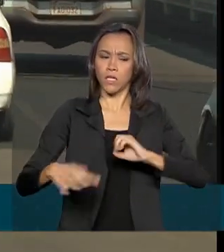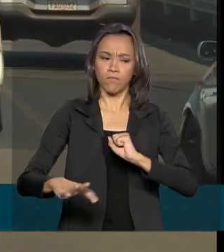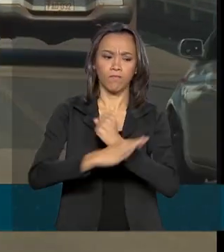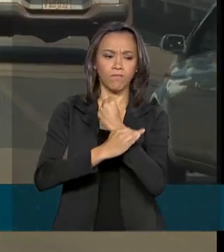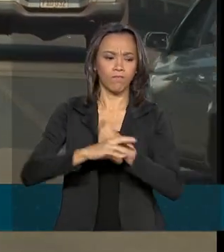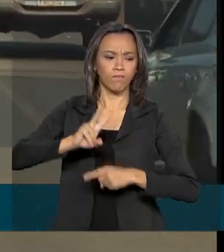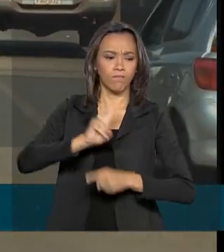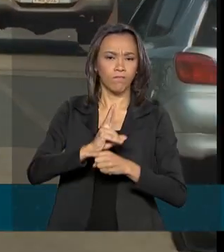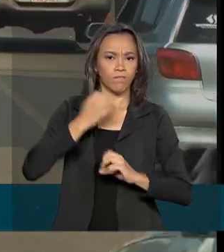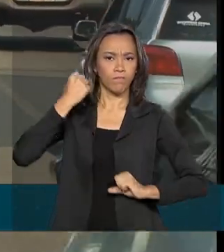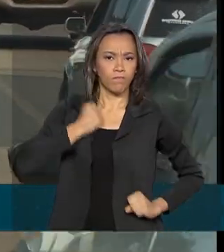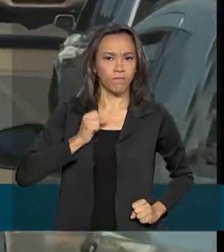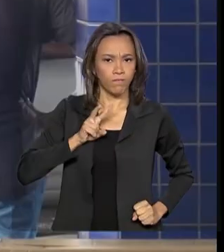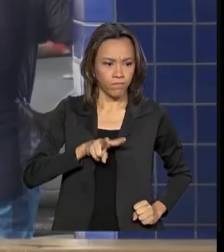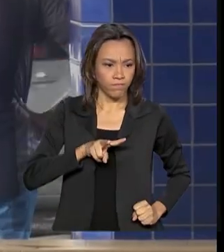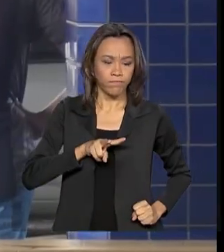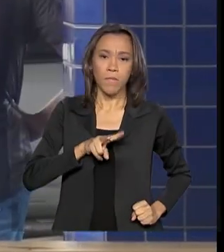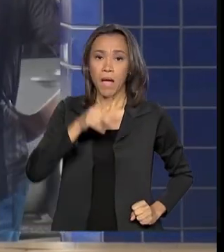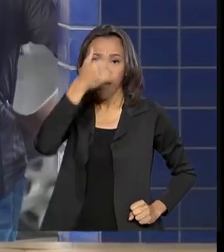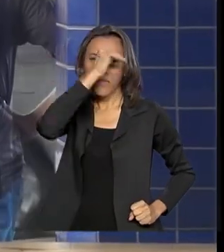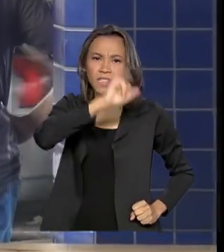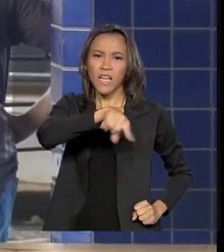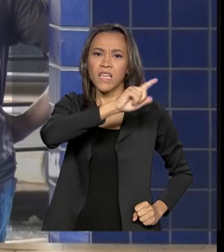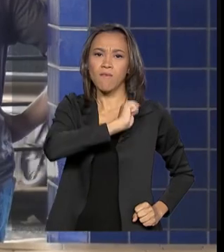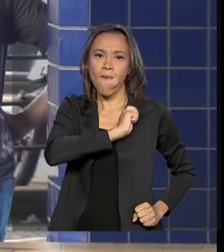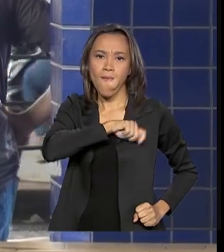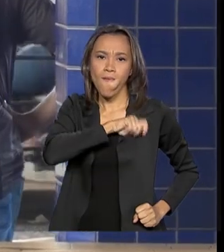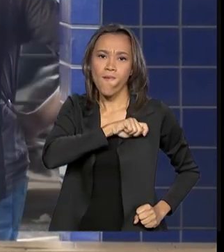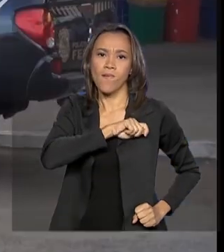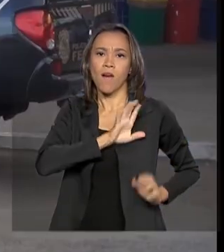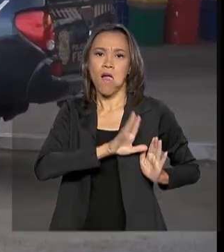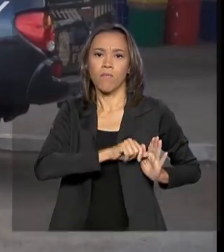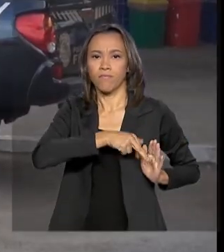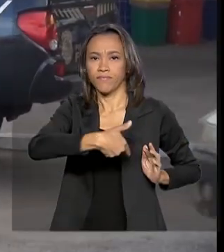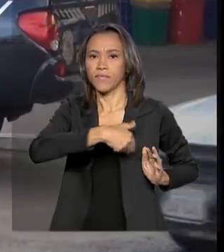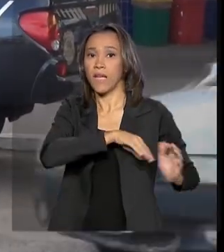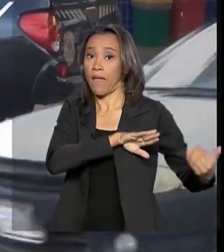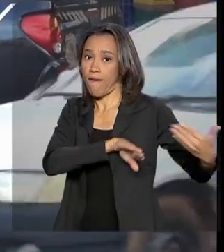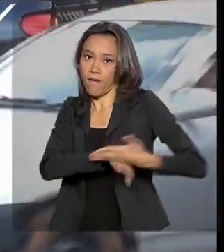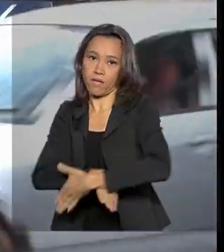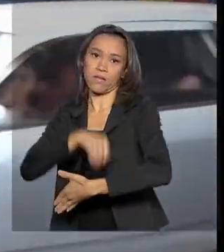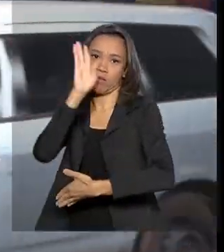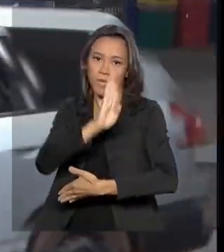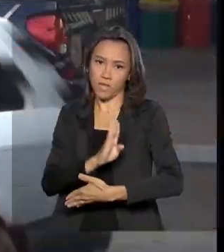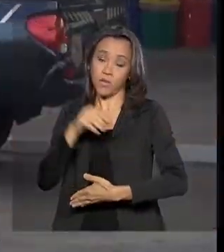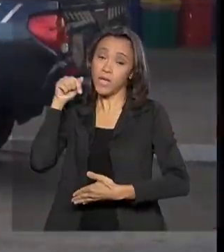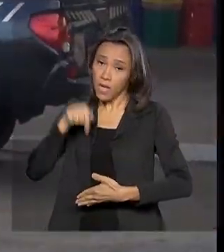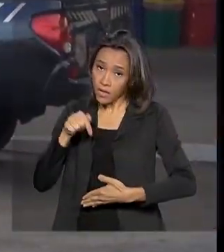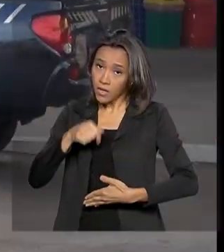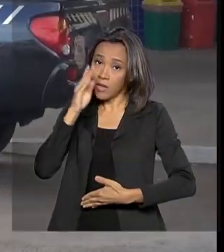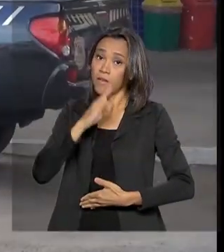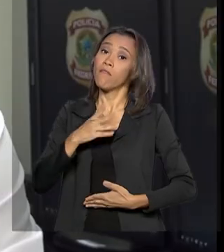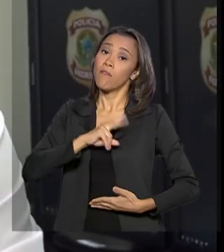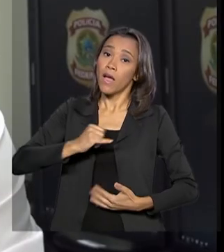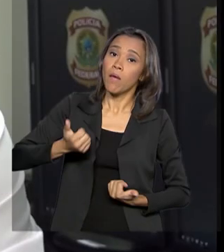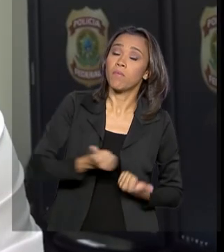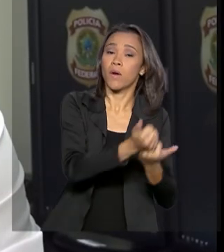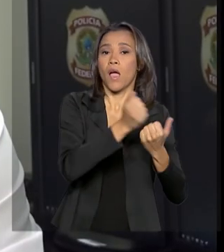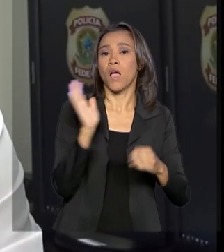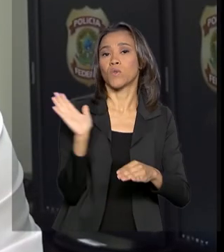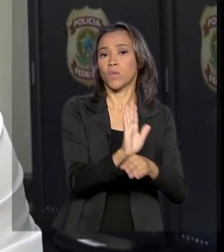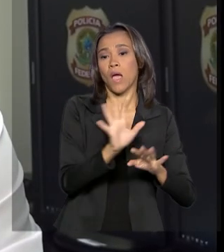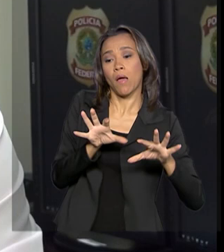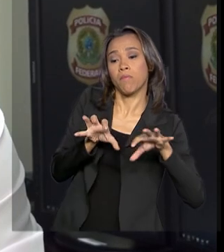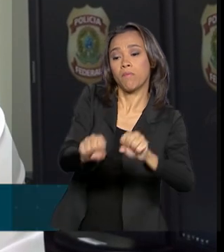criminosos entrem no país. E a Polícia Federal daqui ajuda o Paraguai na recaptura dos fugitivos. A Polícia